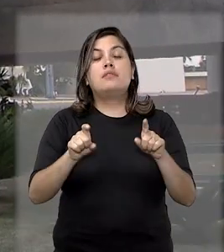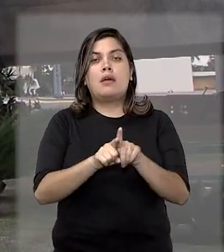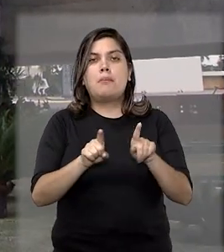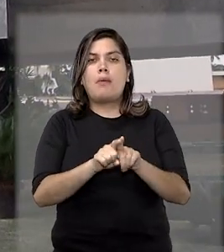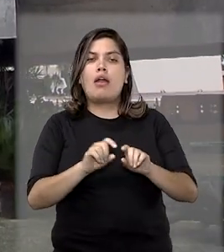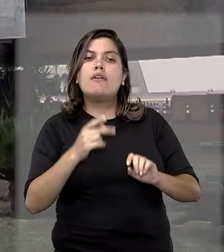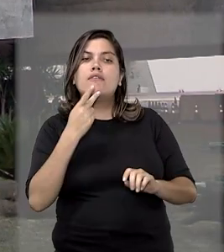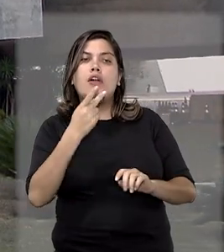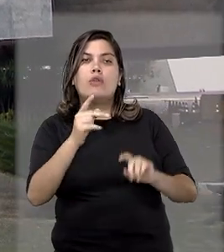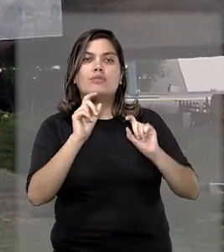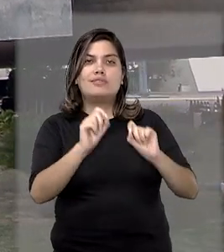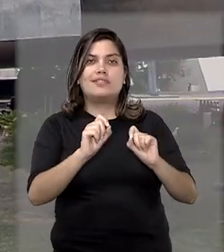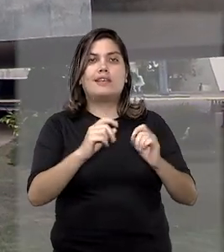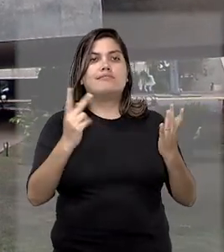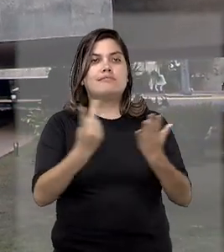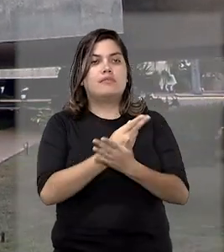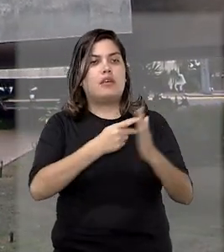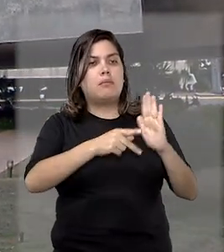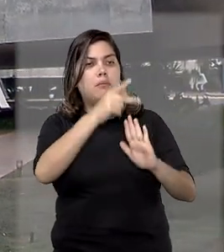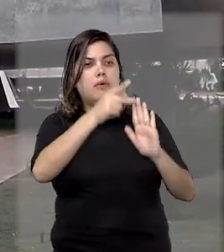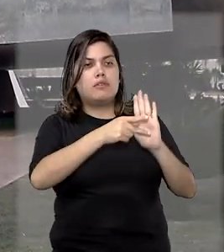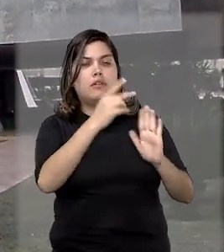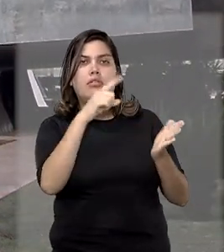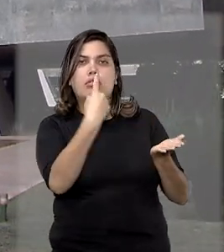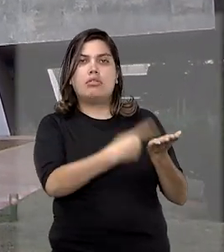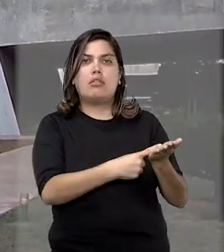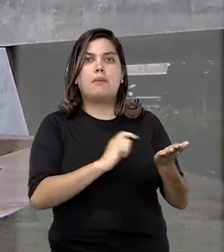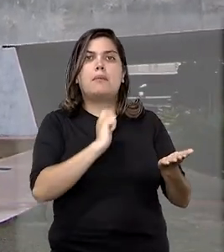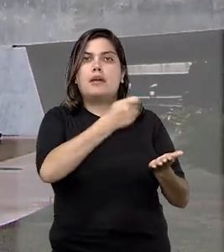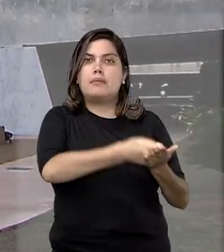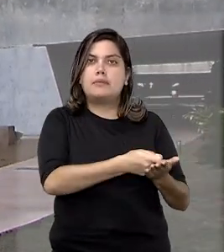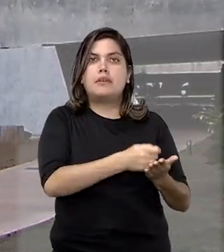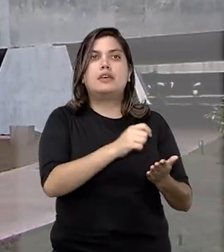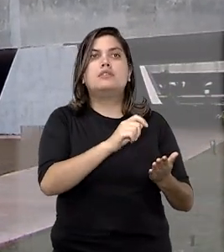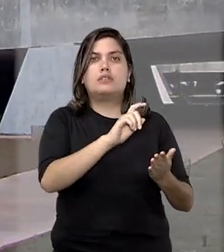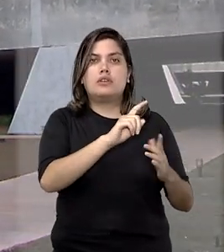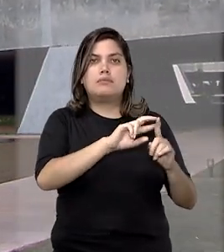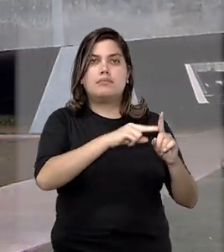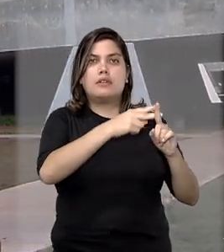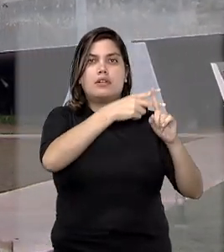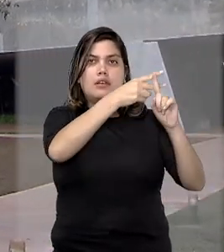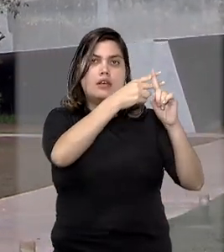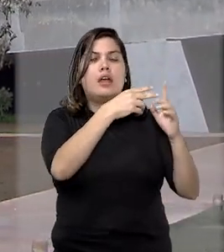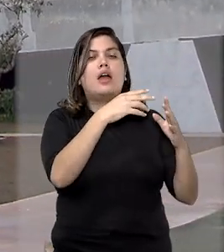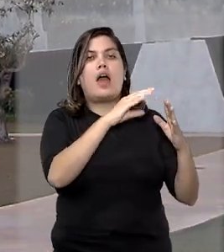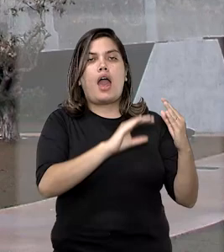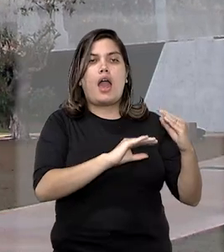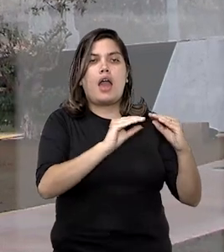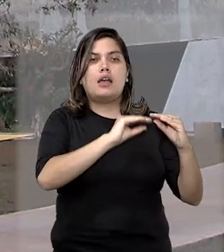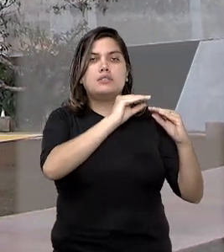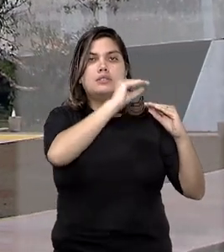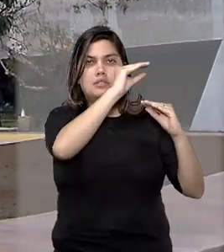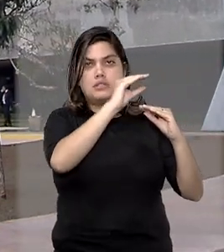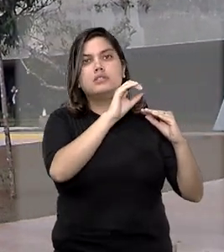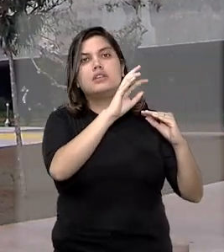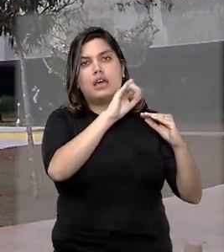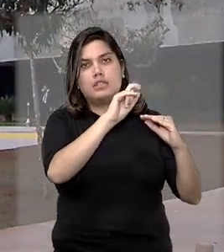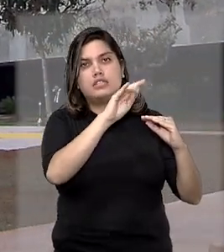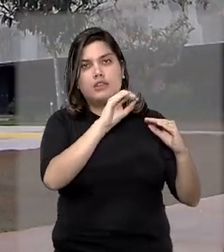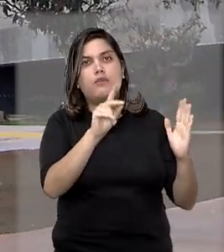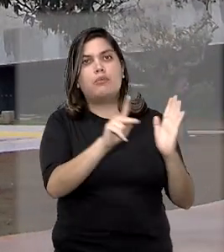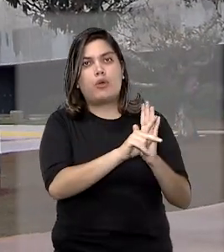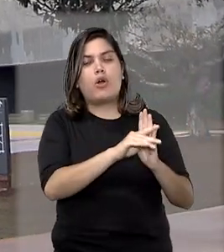Também sustentou que a edição de uma portaria que condicionou o pagamento da gratificação por acumulação de acervo ao efetivo